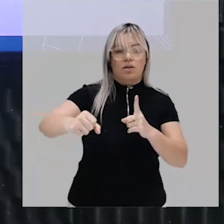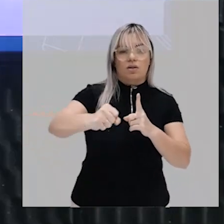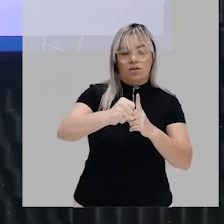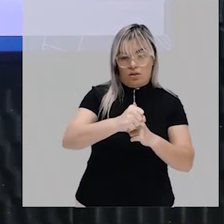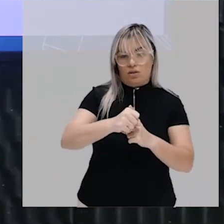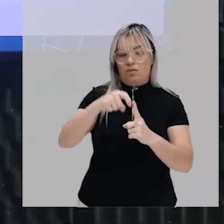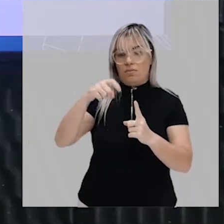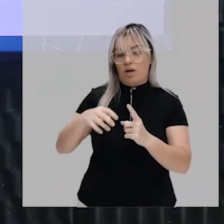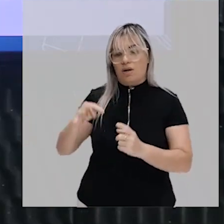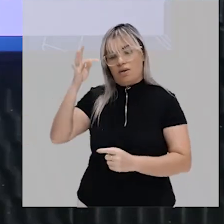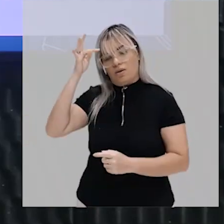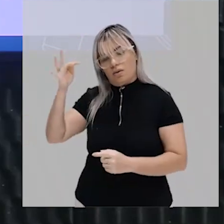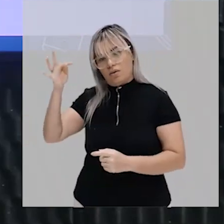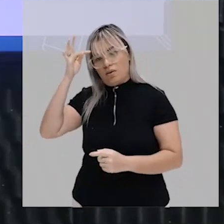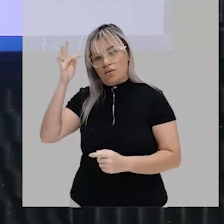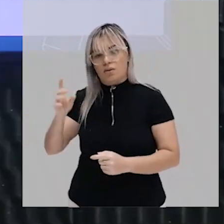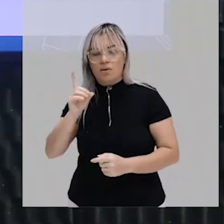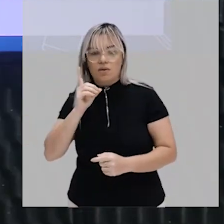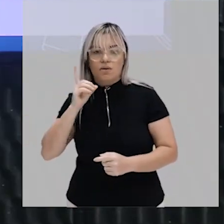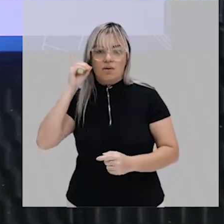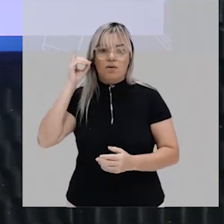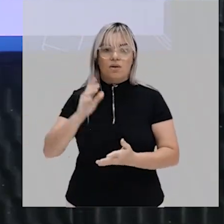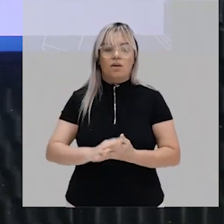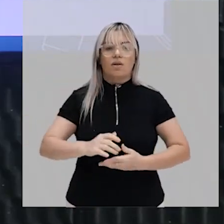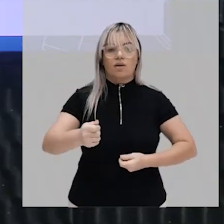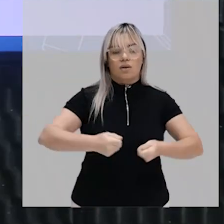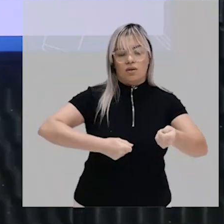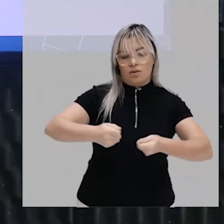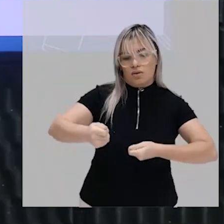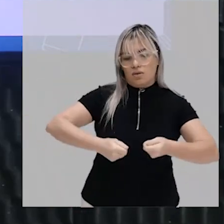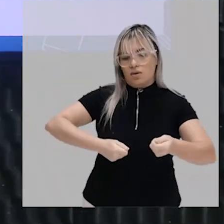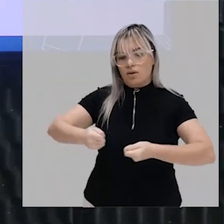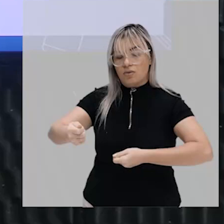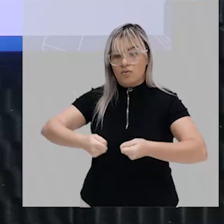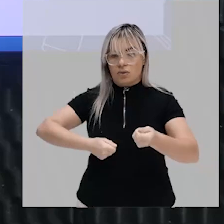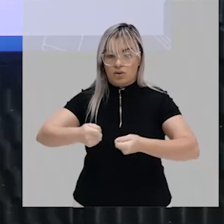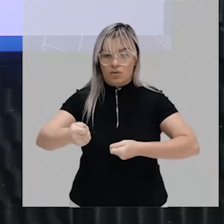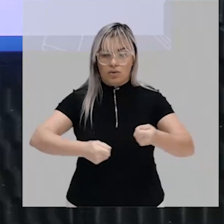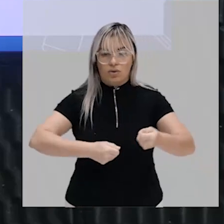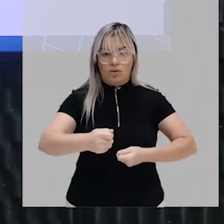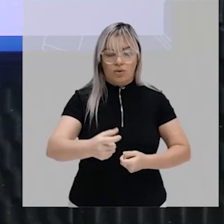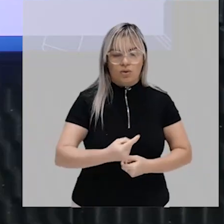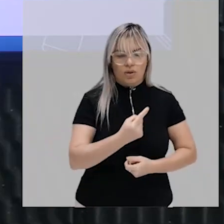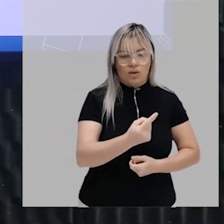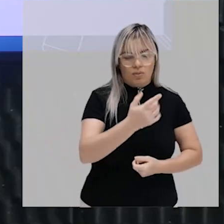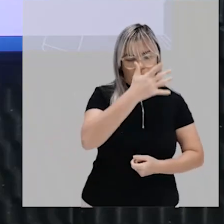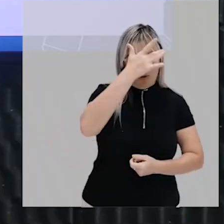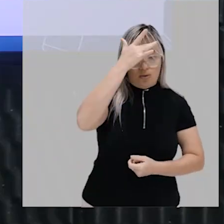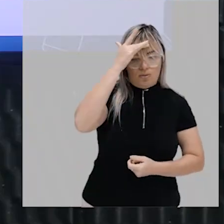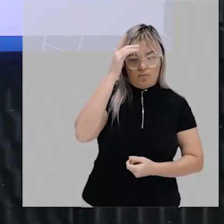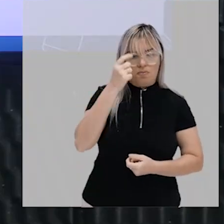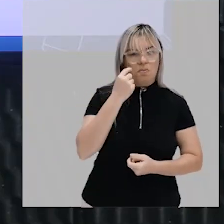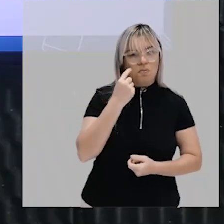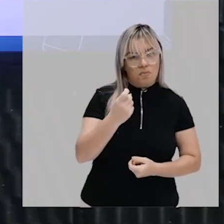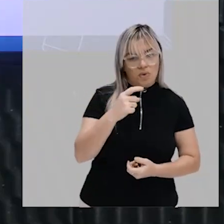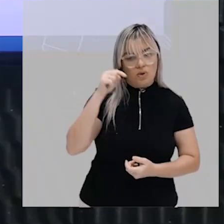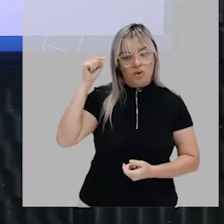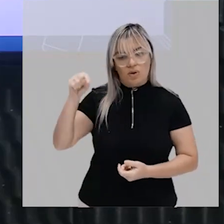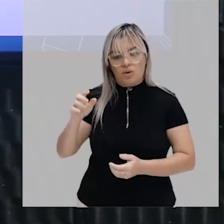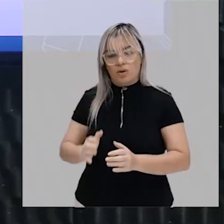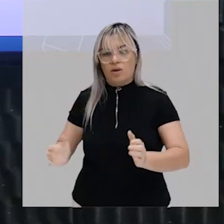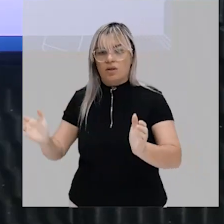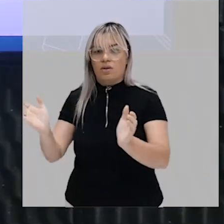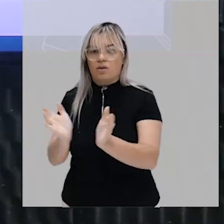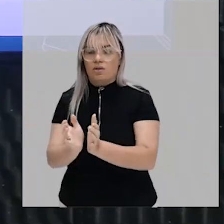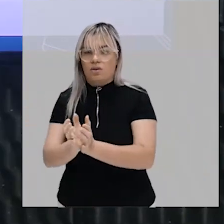negociando o que é interesse individual e o que é interesse da sociedade e isso se estabelece como? pelas leis